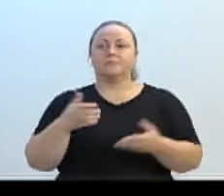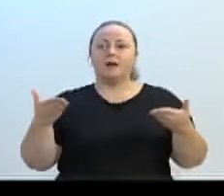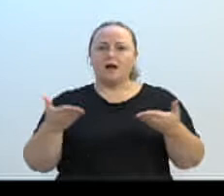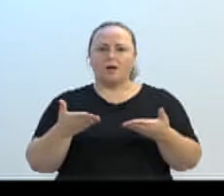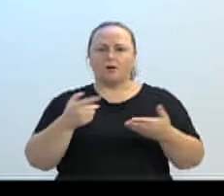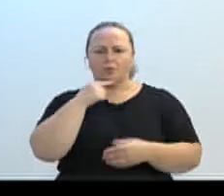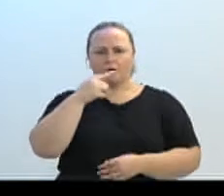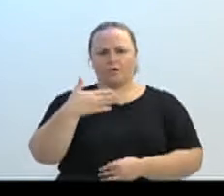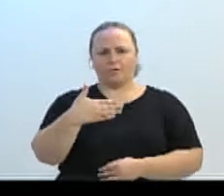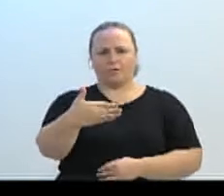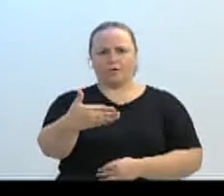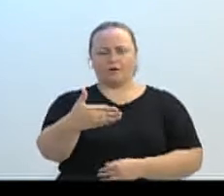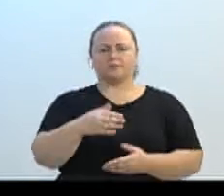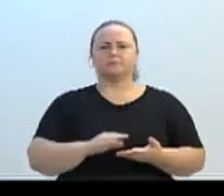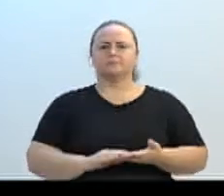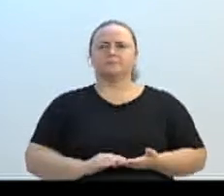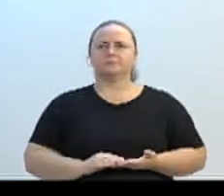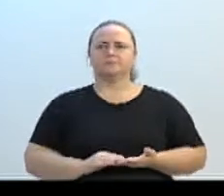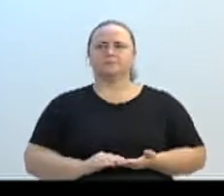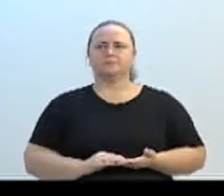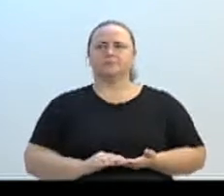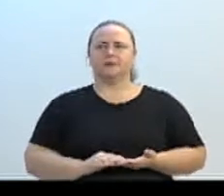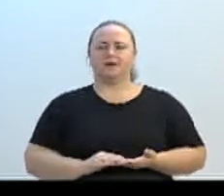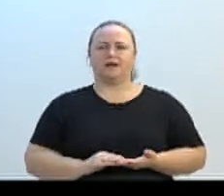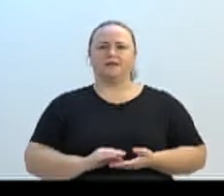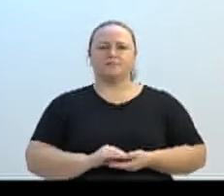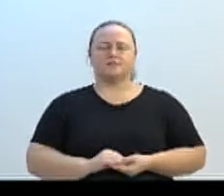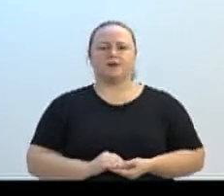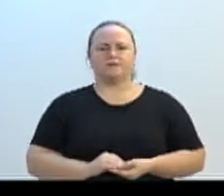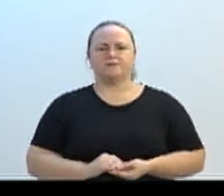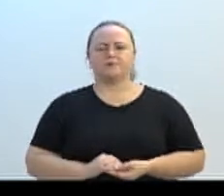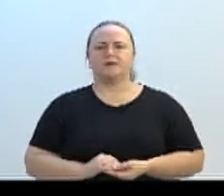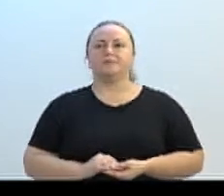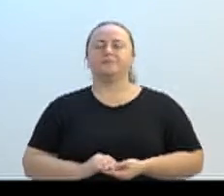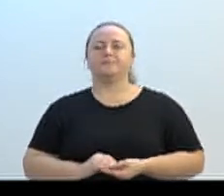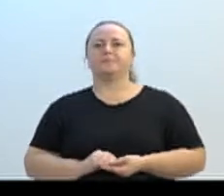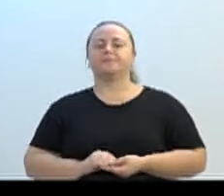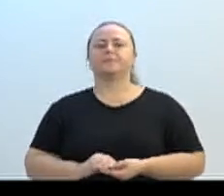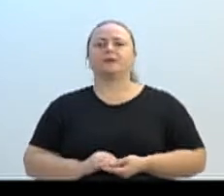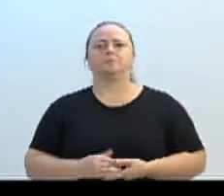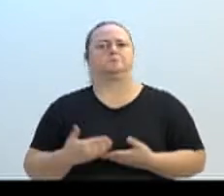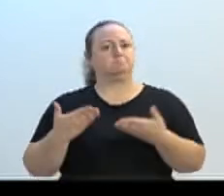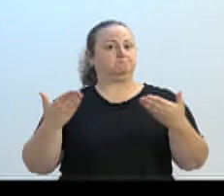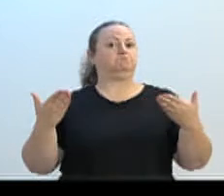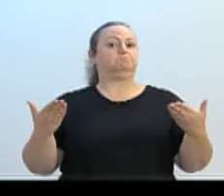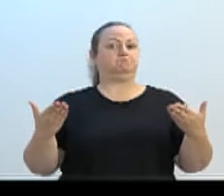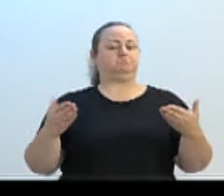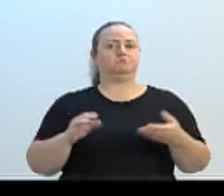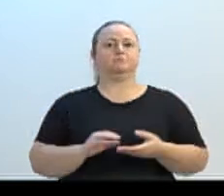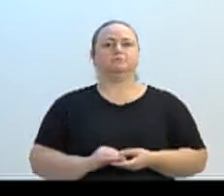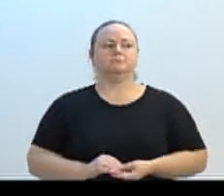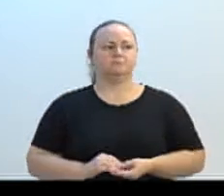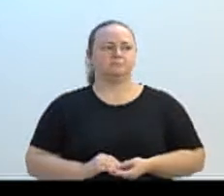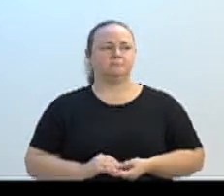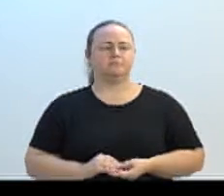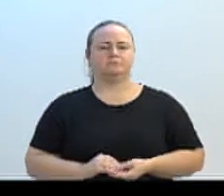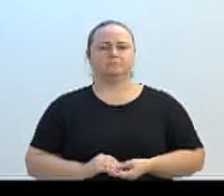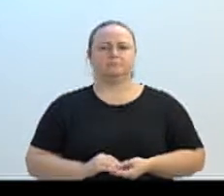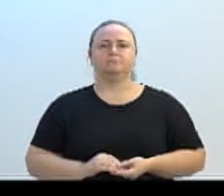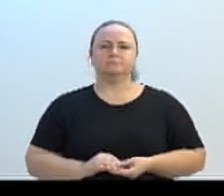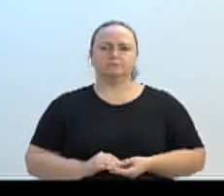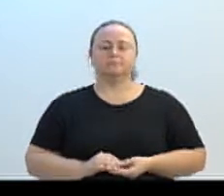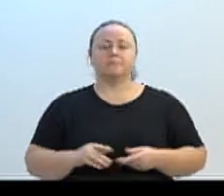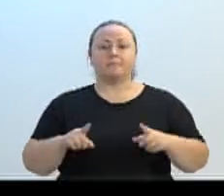semana, fez essa live lá e me parece-me, eu não estou aqui acreditando, não me parece-me, me parece-me, que o